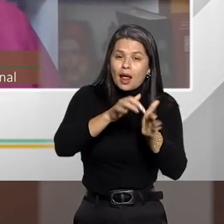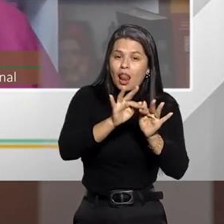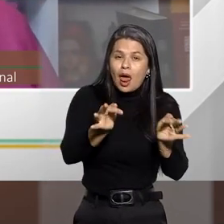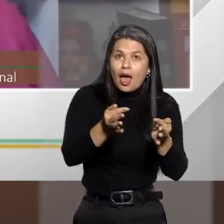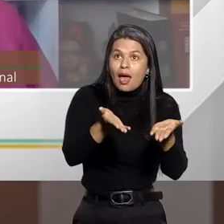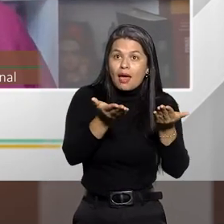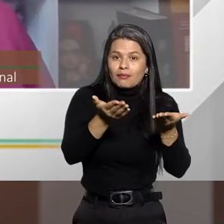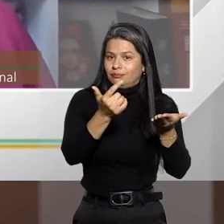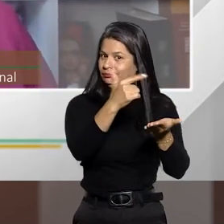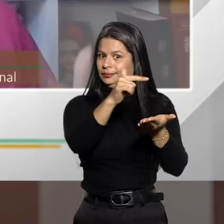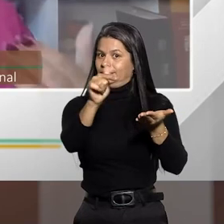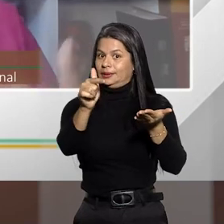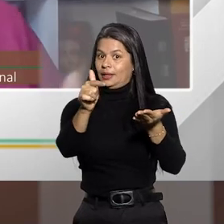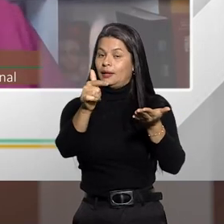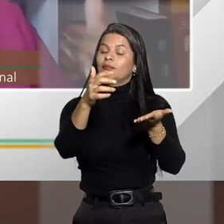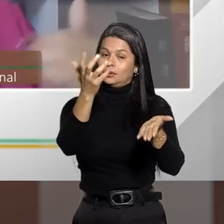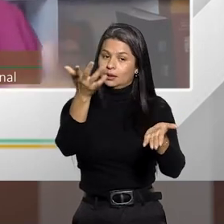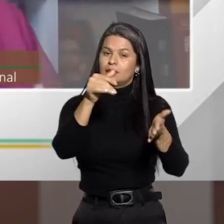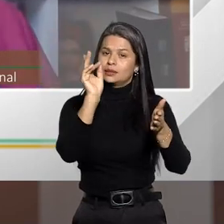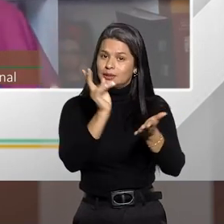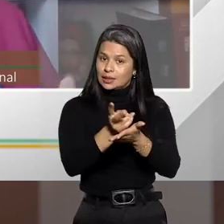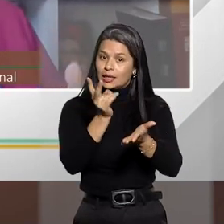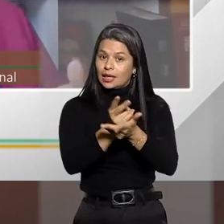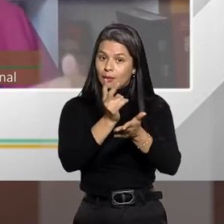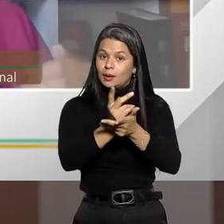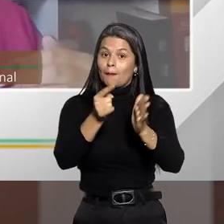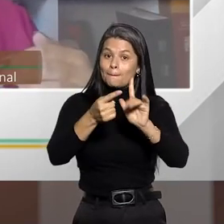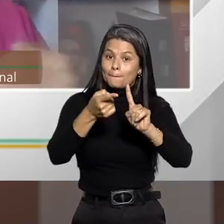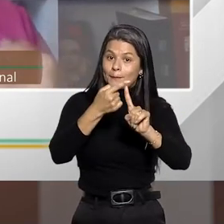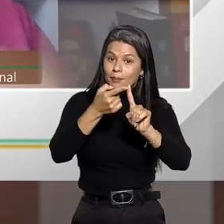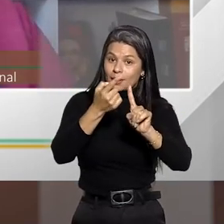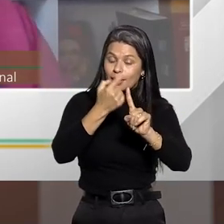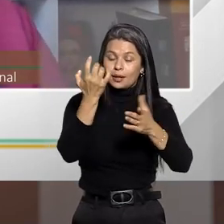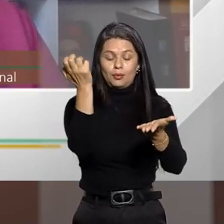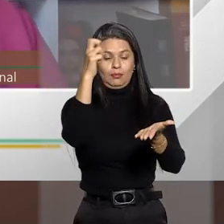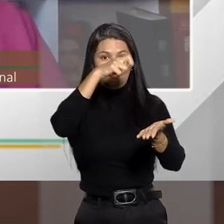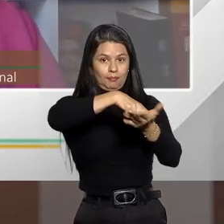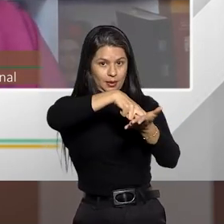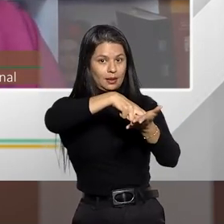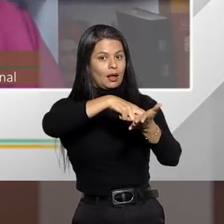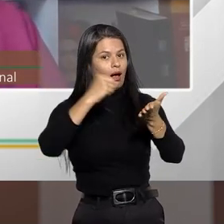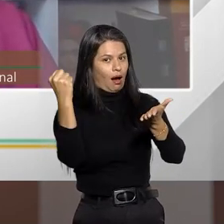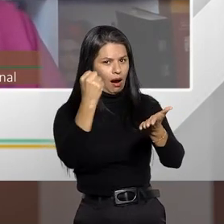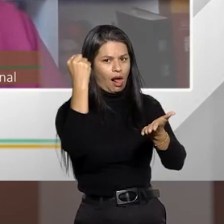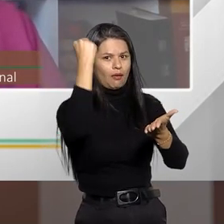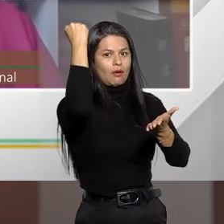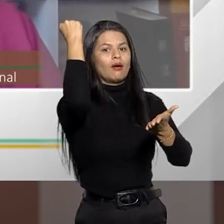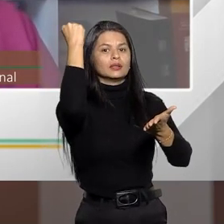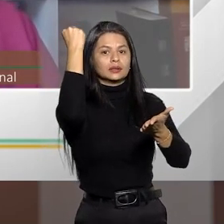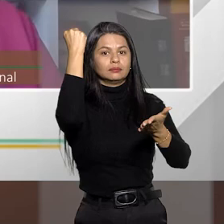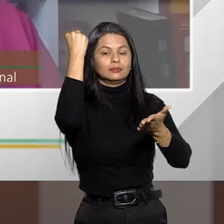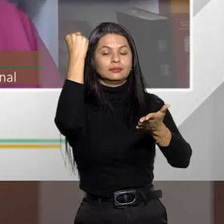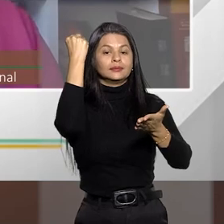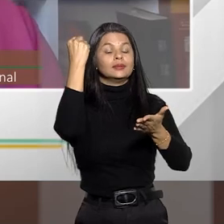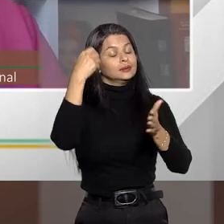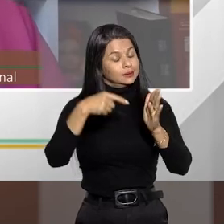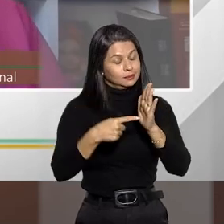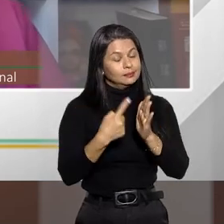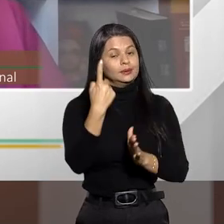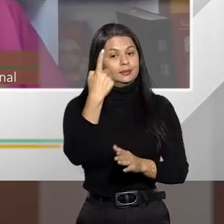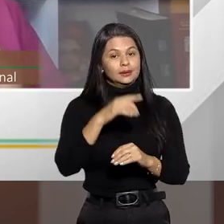você vai ter... É sempre a mais gravosa sendo aplicada num primeiro momento no concurso material.